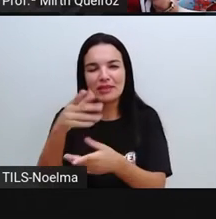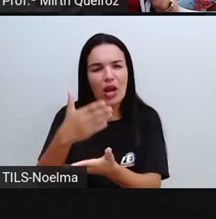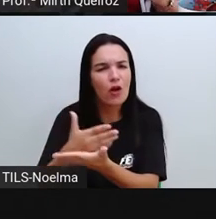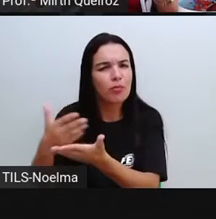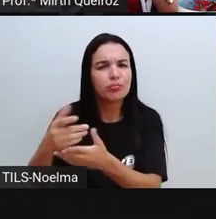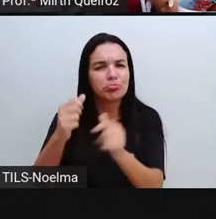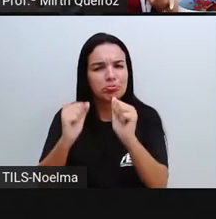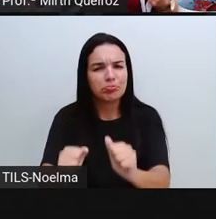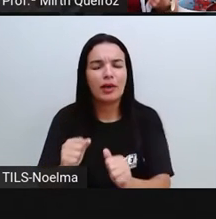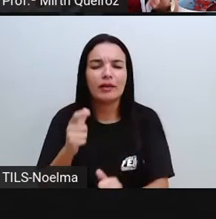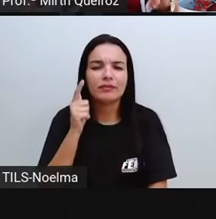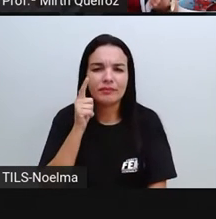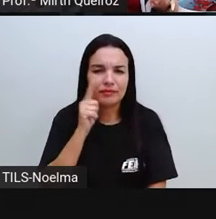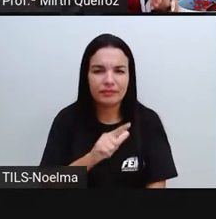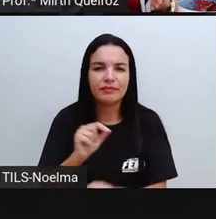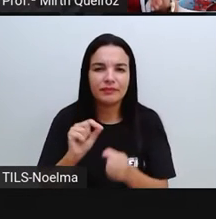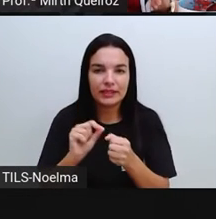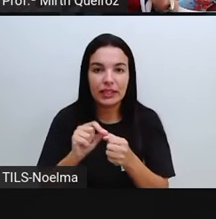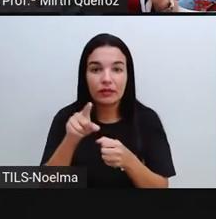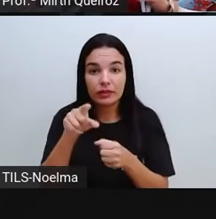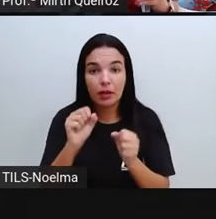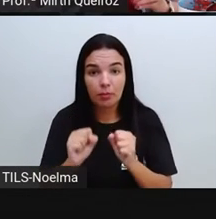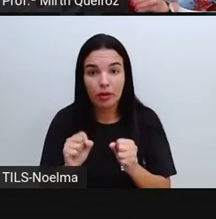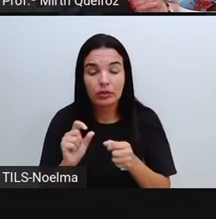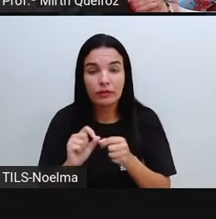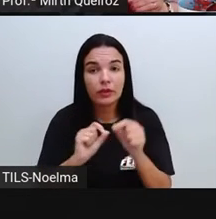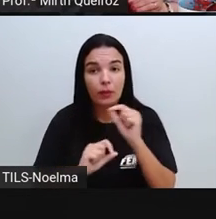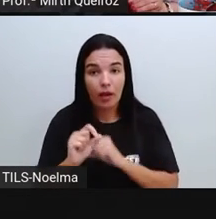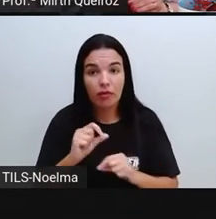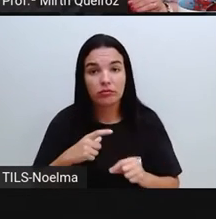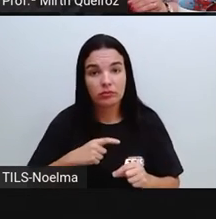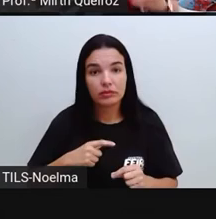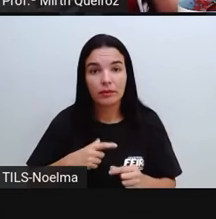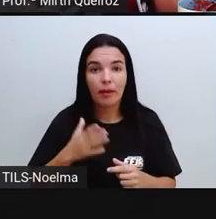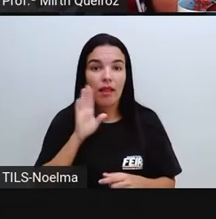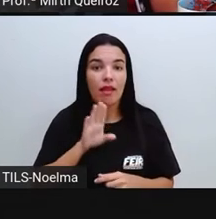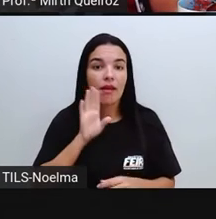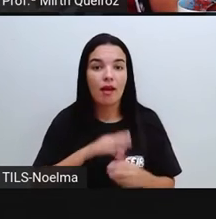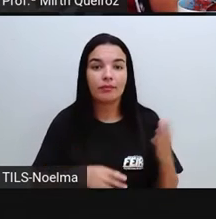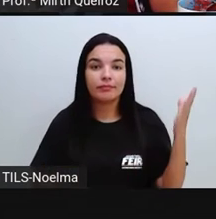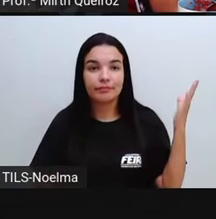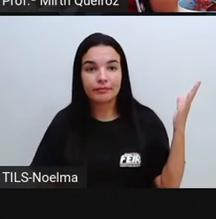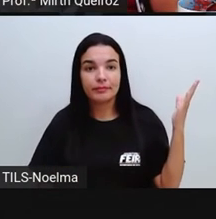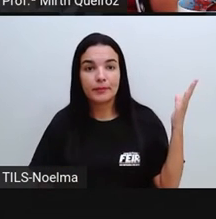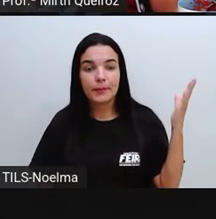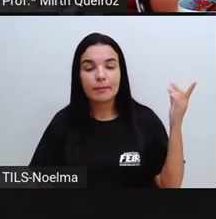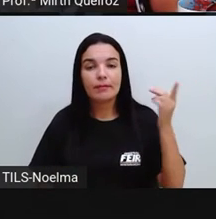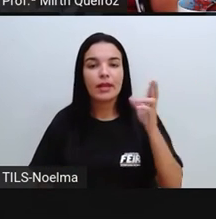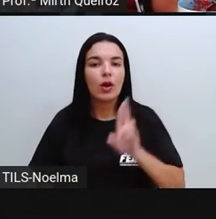fazer Como vocês vão fazer o trabalho com argila Isso também é legal Observe que utilizaram aqui